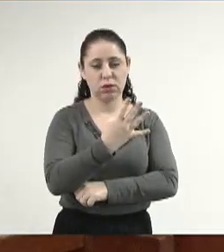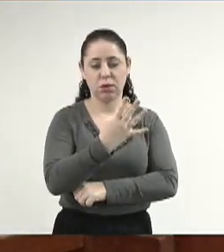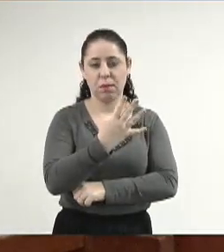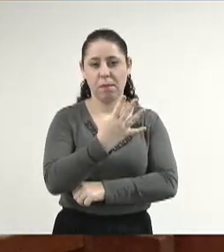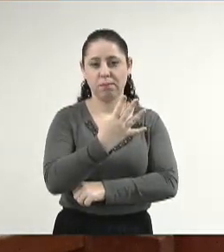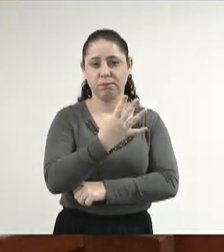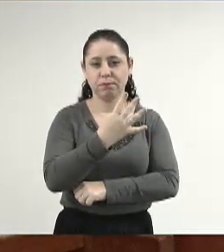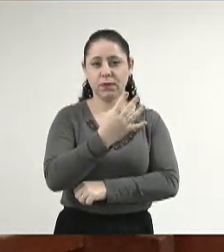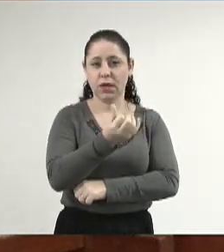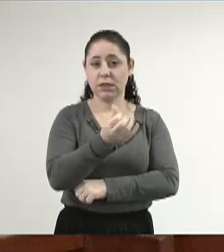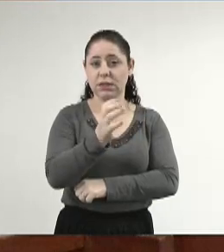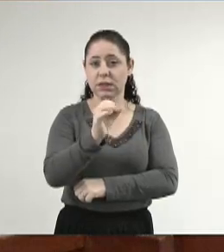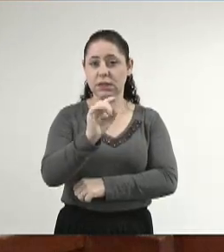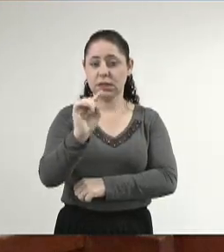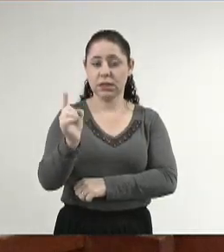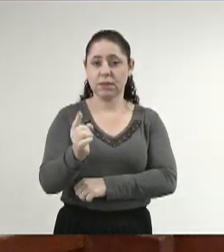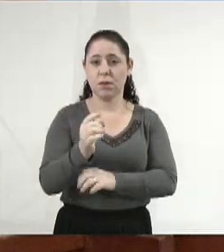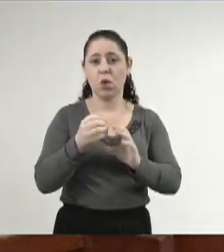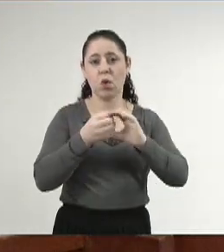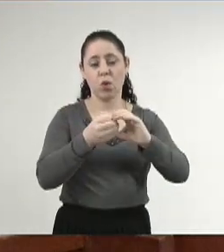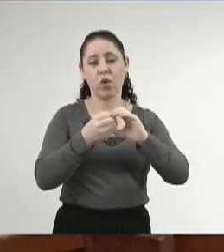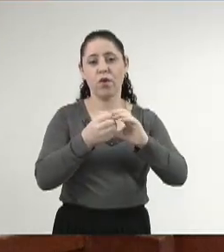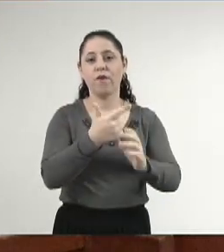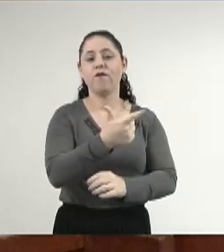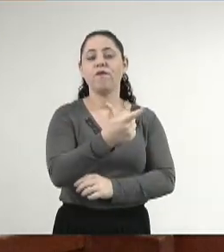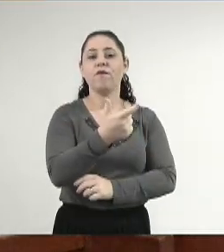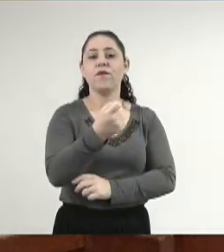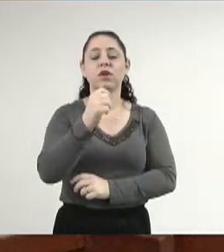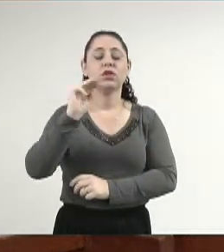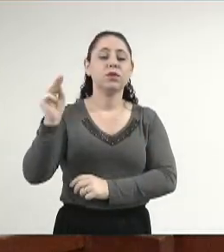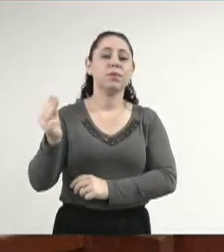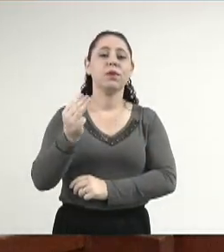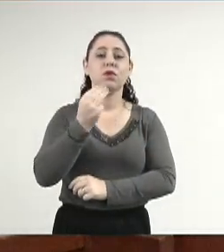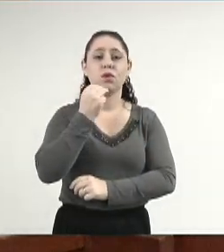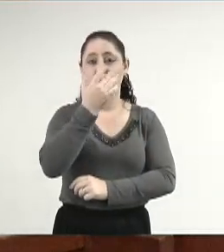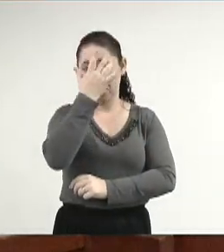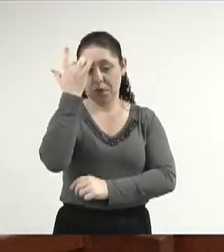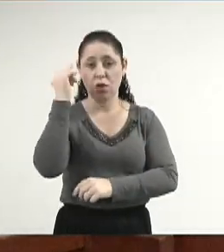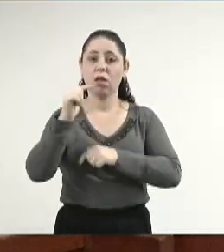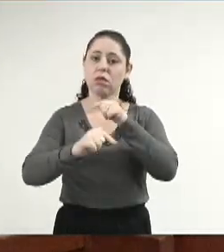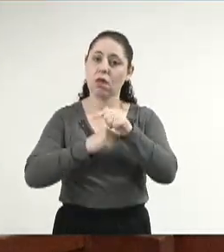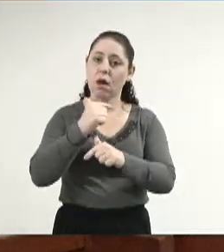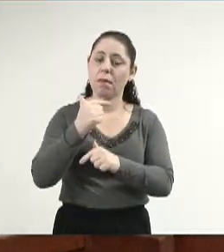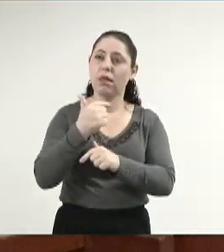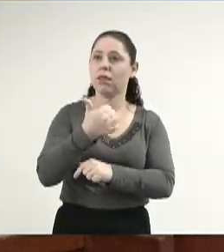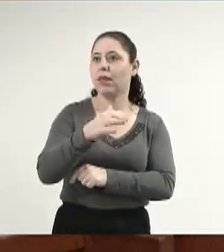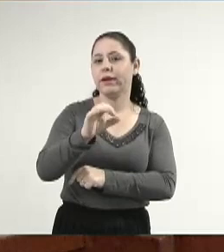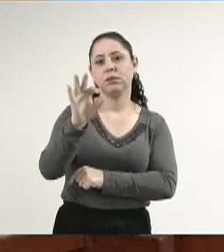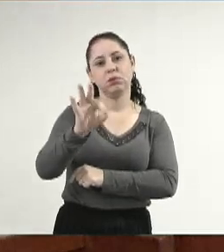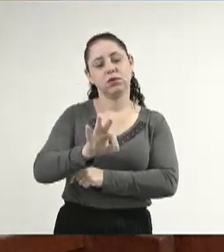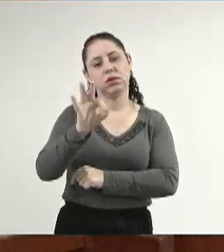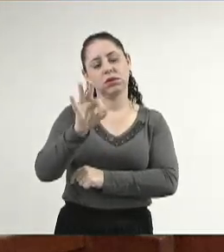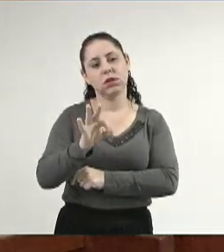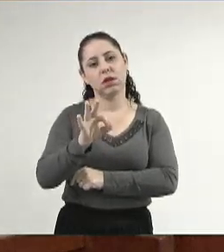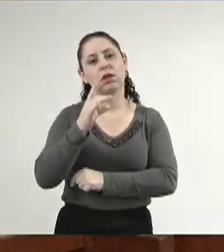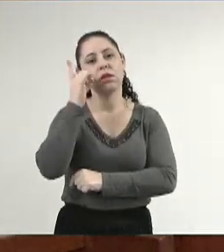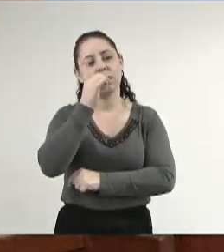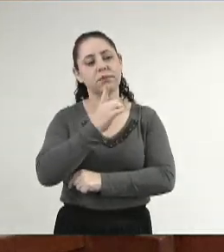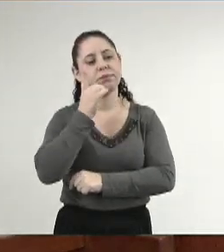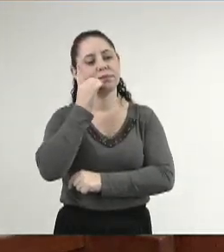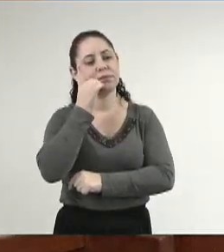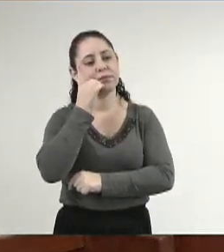cooperativas, 20 milhões e 500 mil cooperados, ou seja, 10% da população brasileira, deputado,